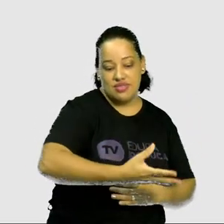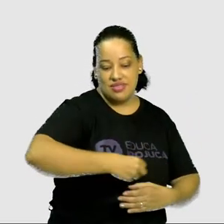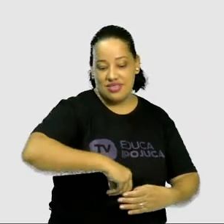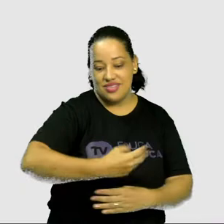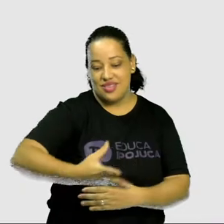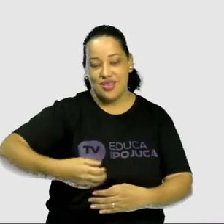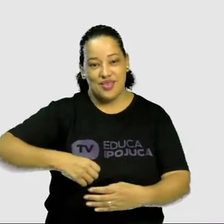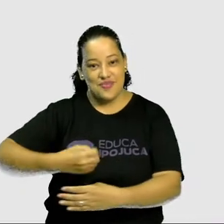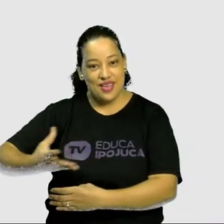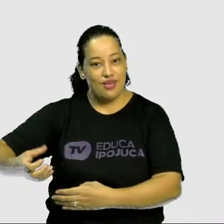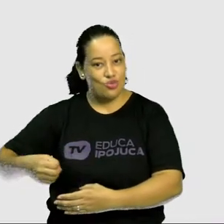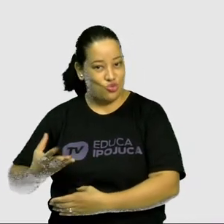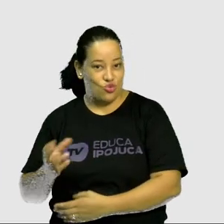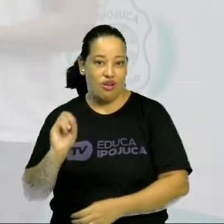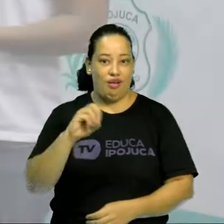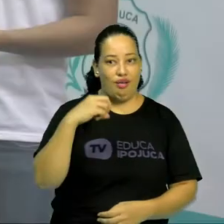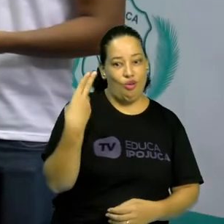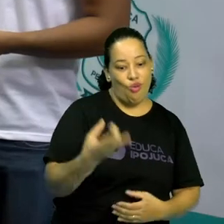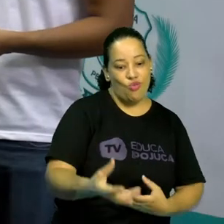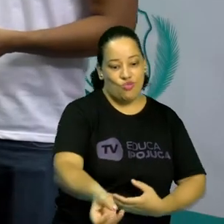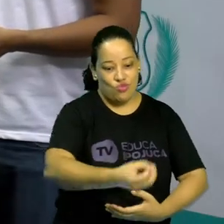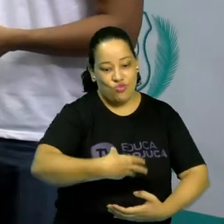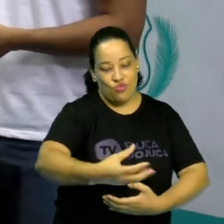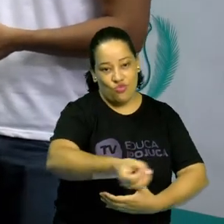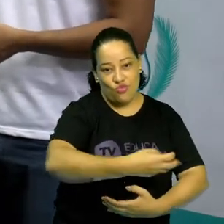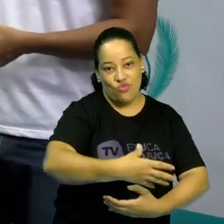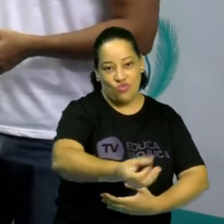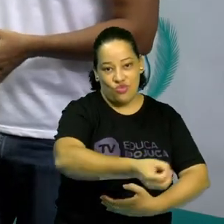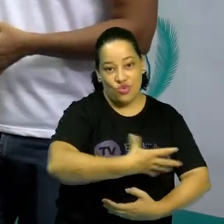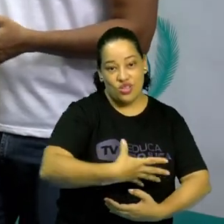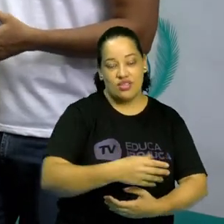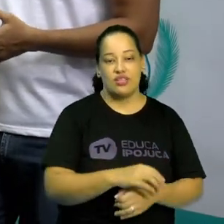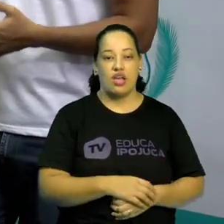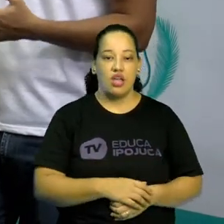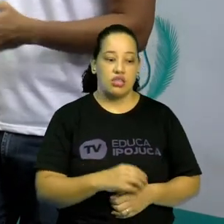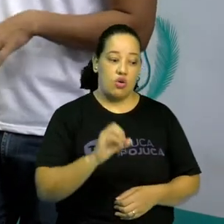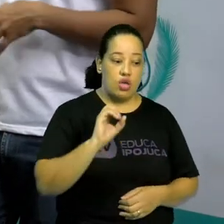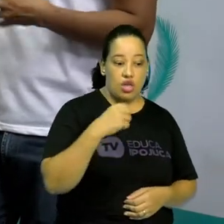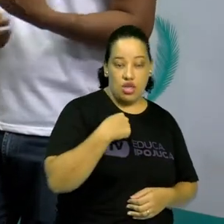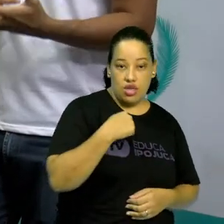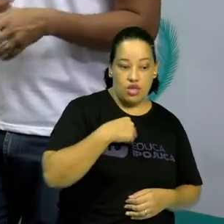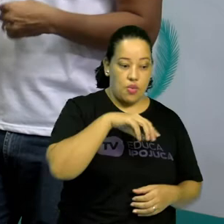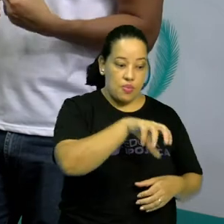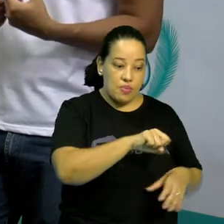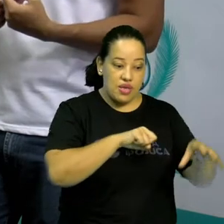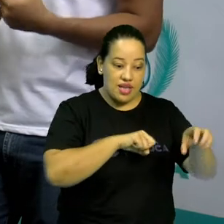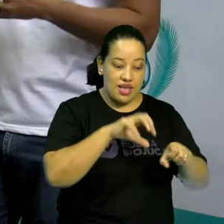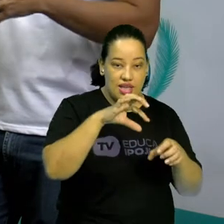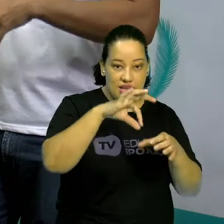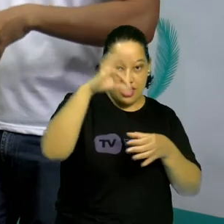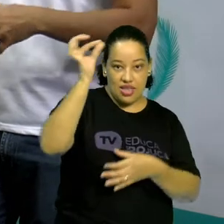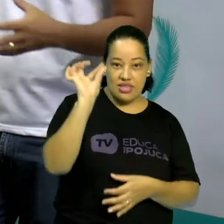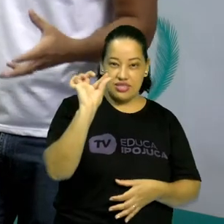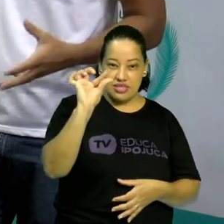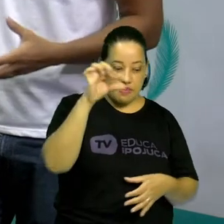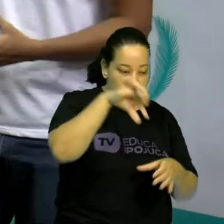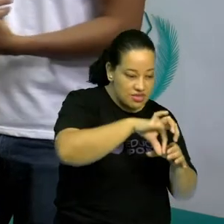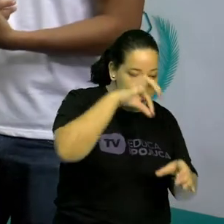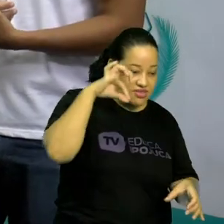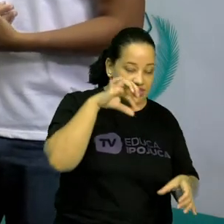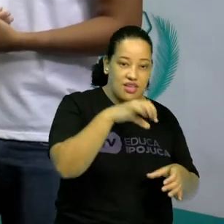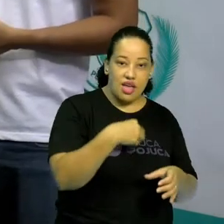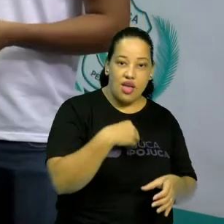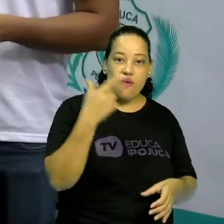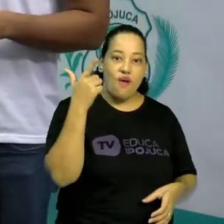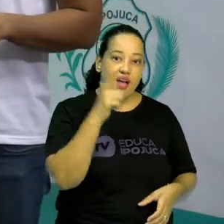originários da África, tá? E ganha quem capturar mais sementes do que o oponente. Algumas vezes se tenta vencer por